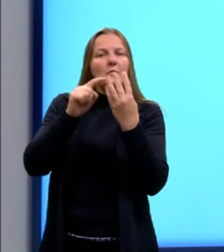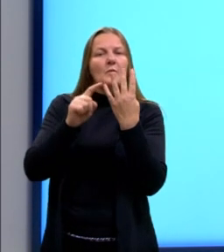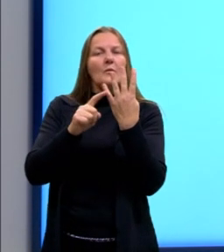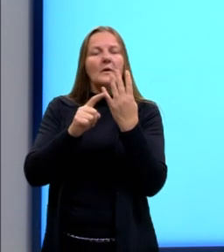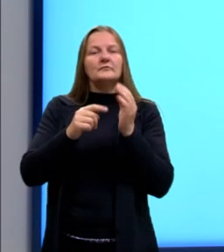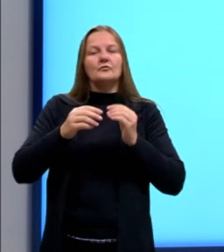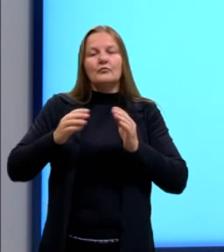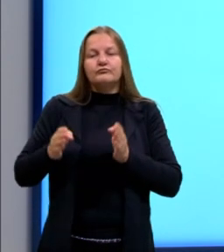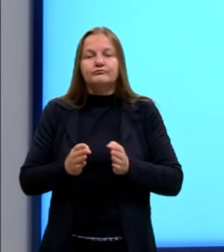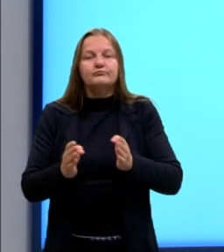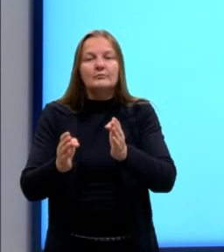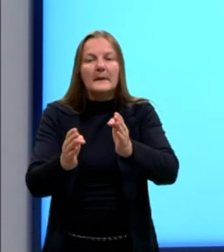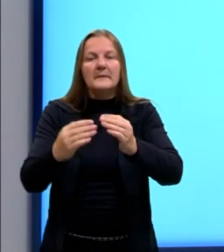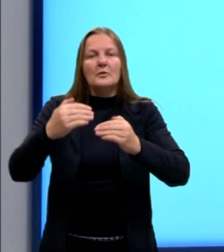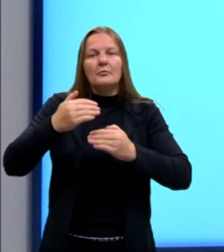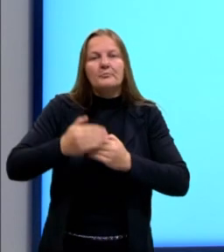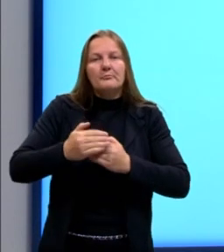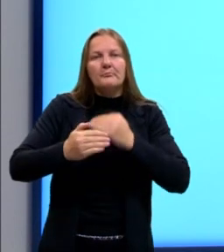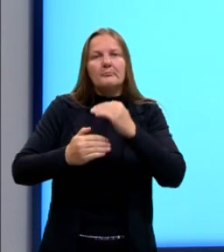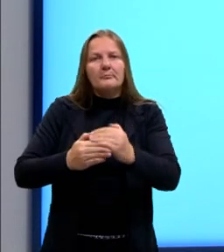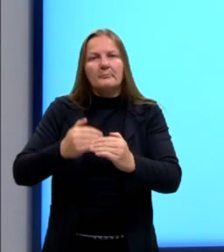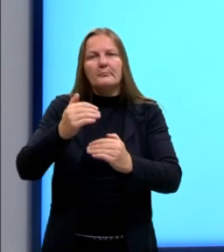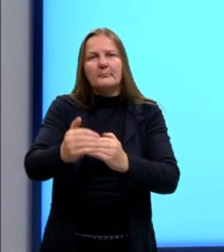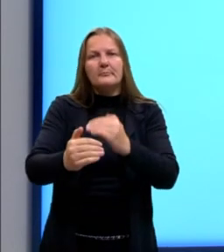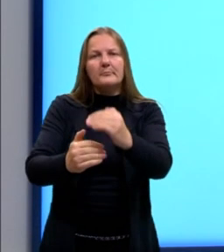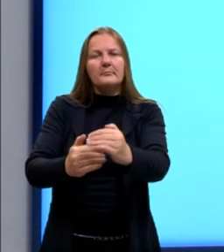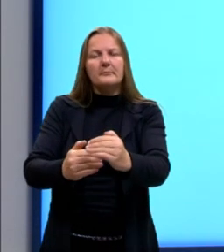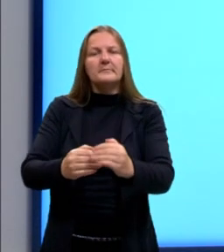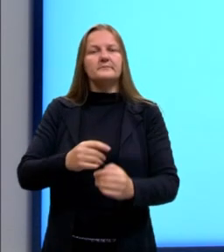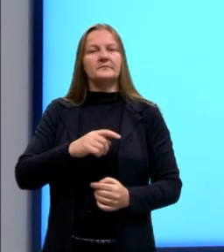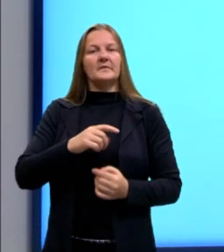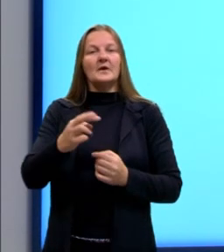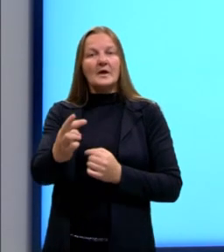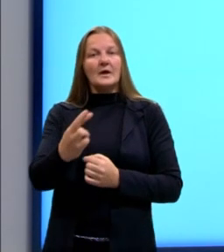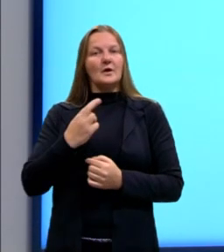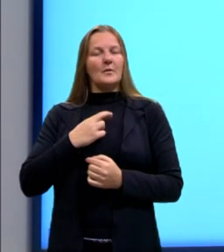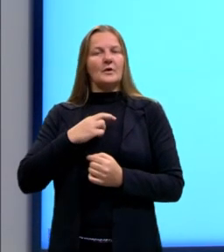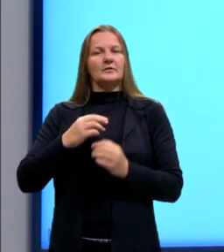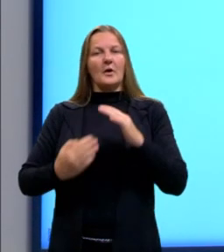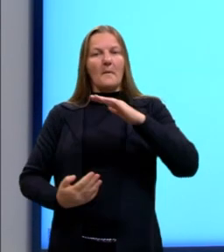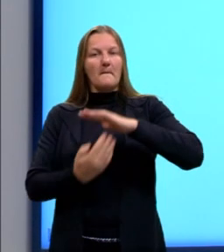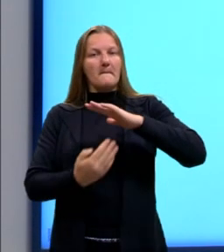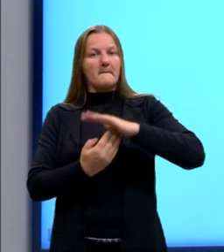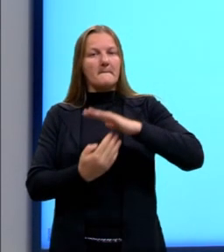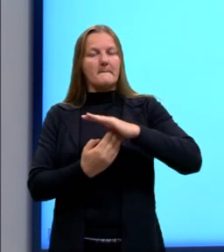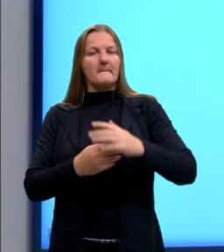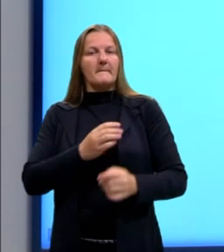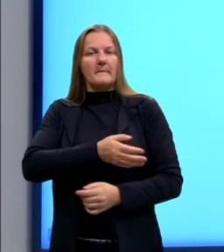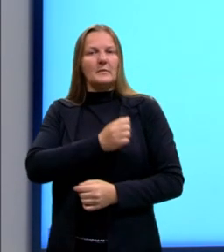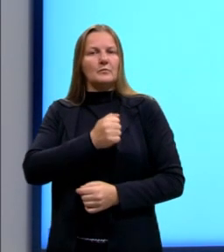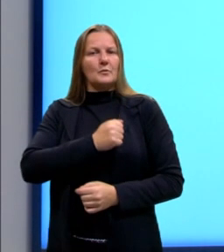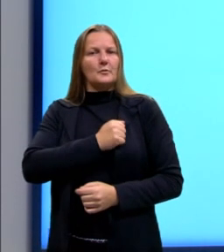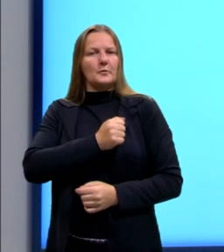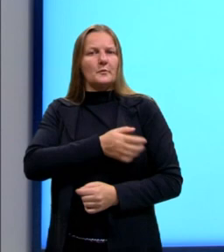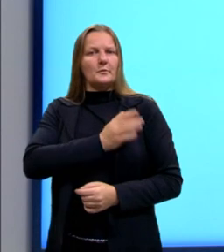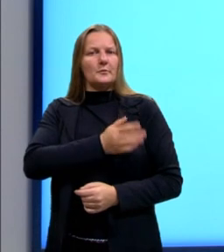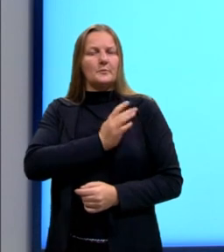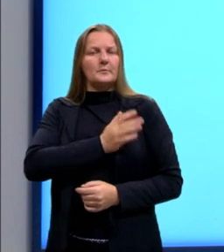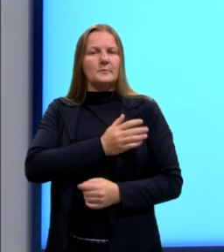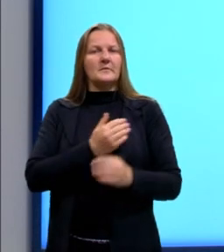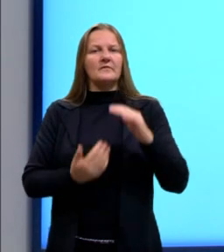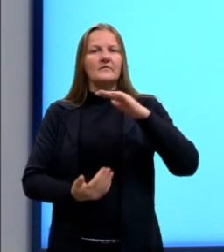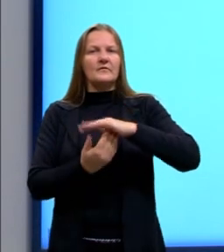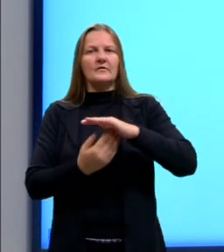trechos do percurso. Os resultados das frequências cardíacas máximas alcançadas nesses trechos foram.